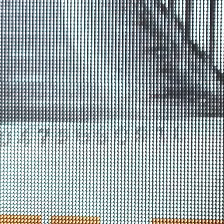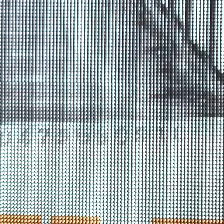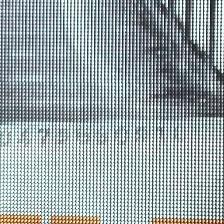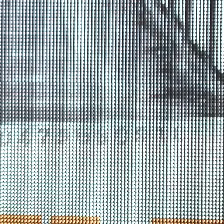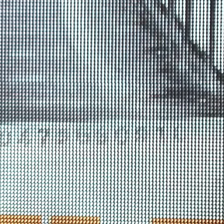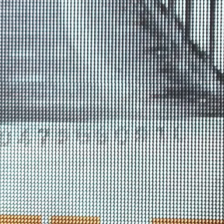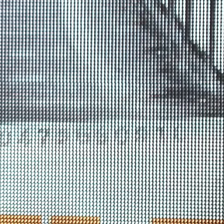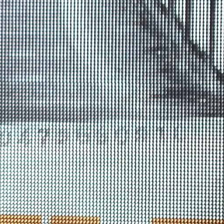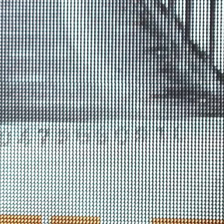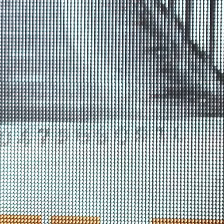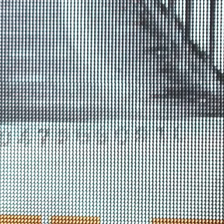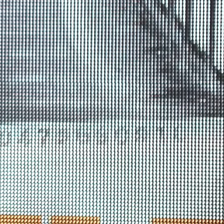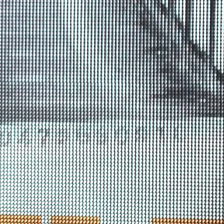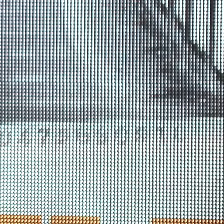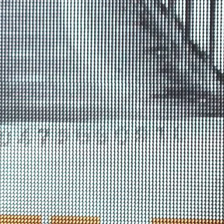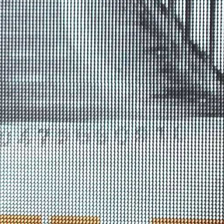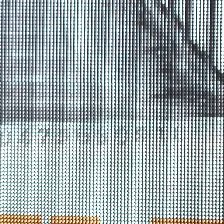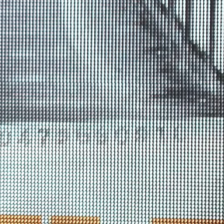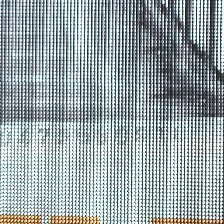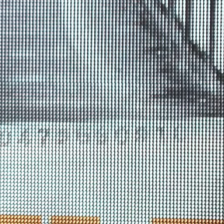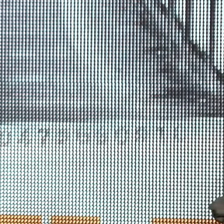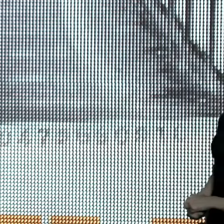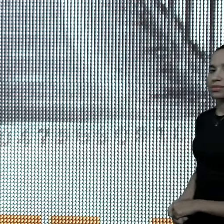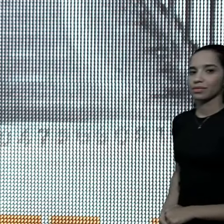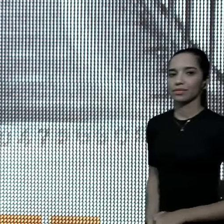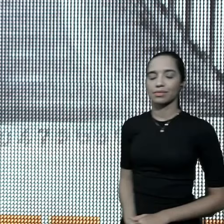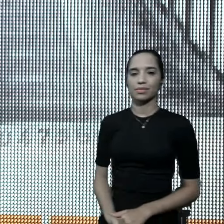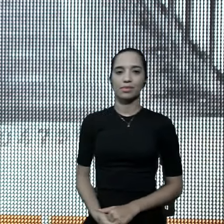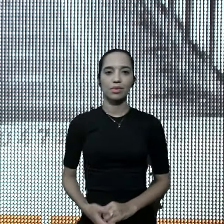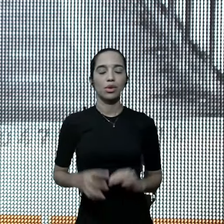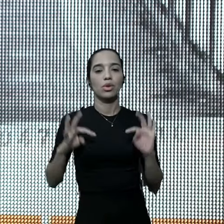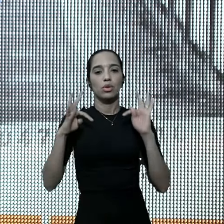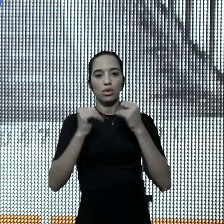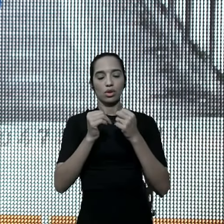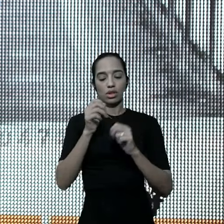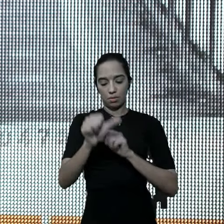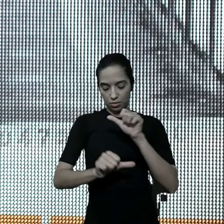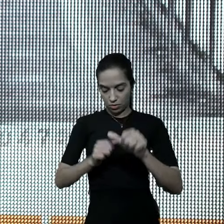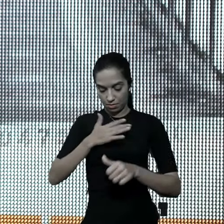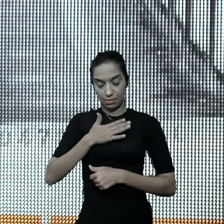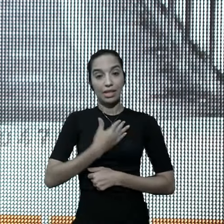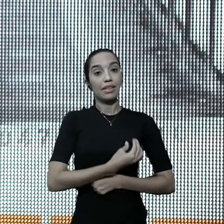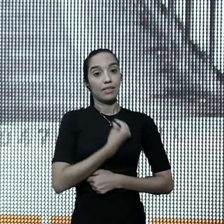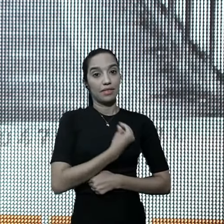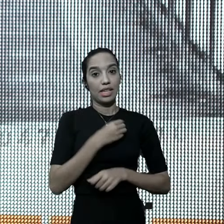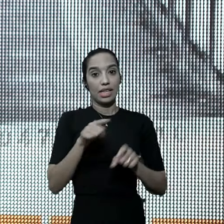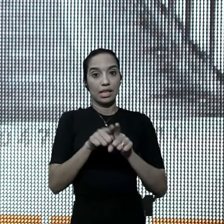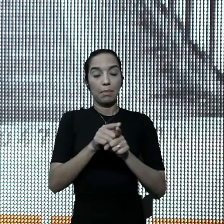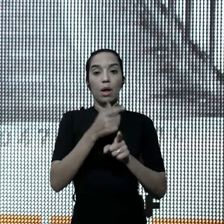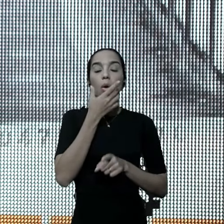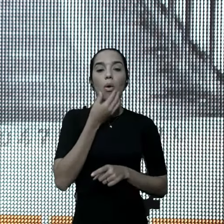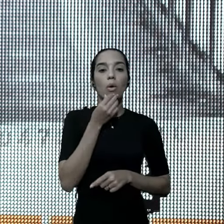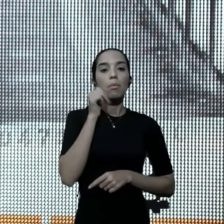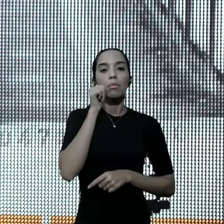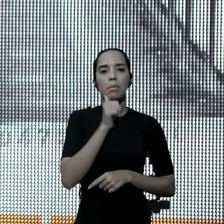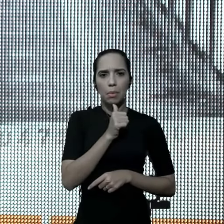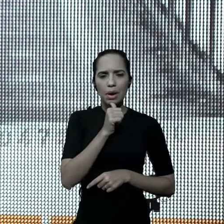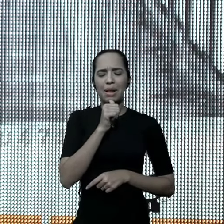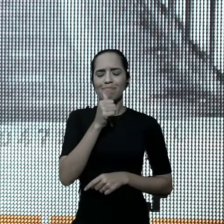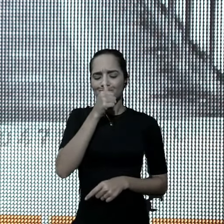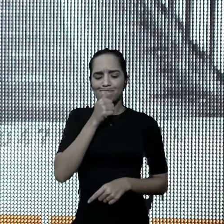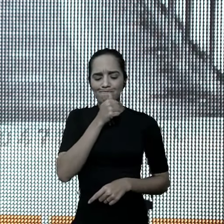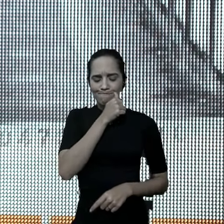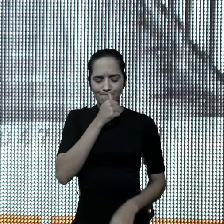os tempos, da história, que mudou a minha vida, e tem mudado, milhares de vidas, tem feito de homens, e mulheres mártires,